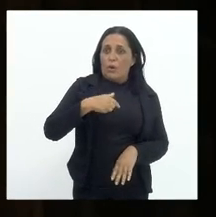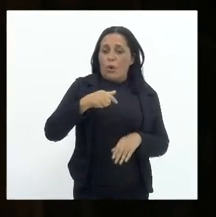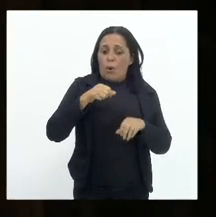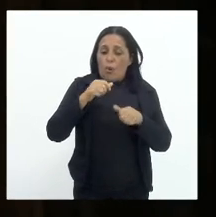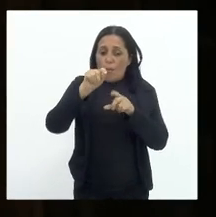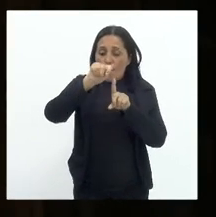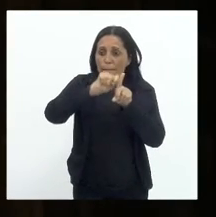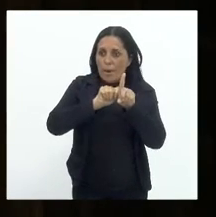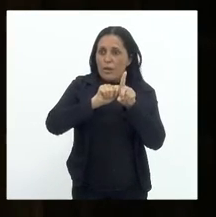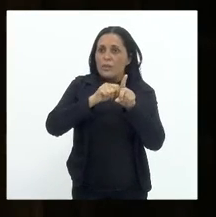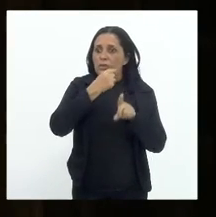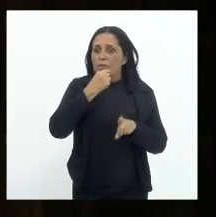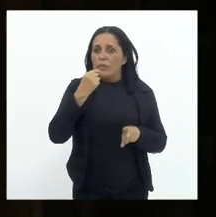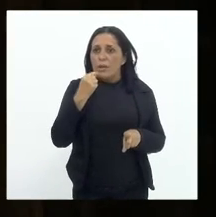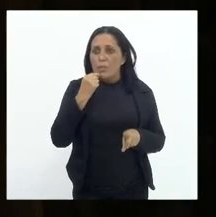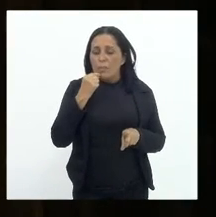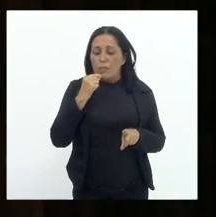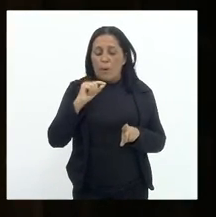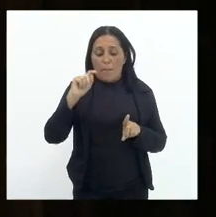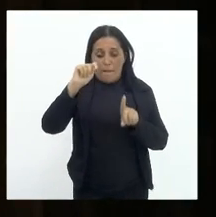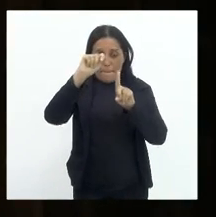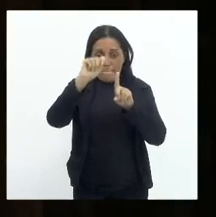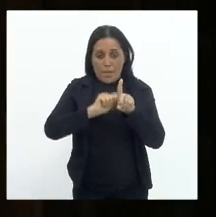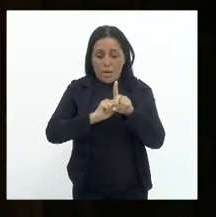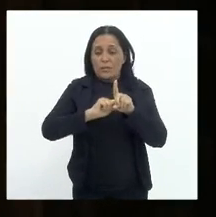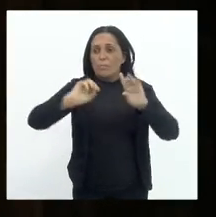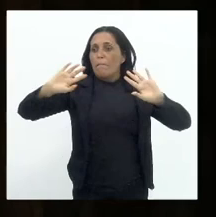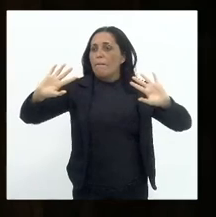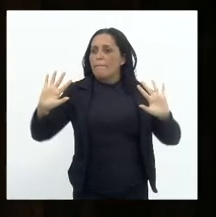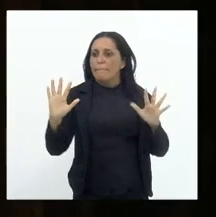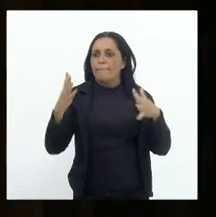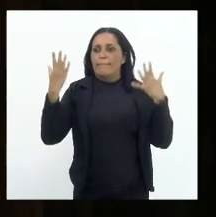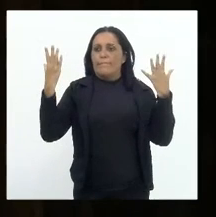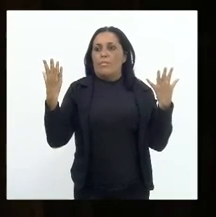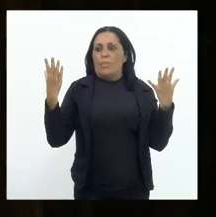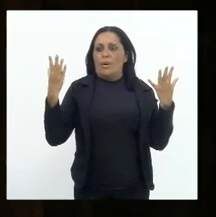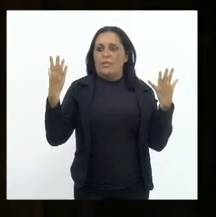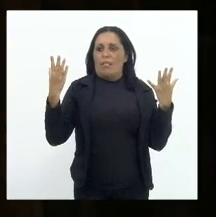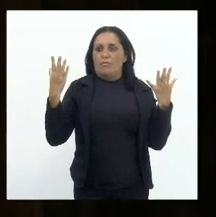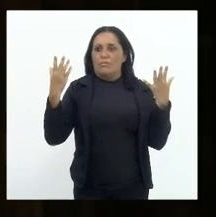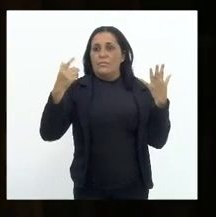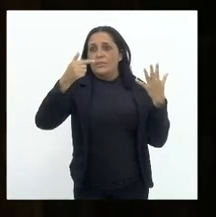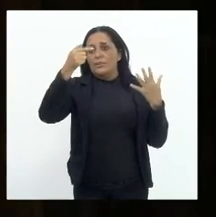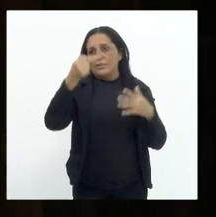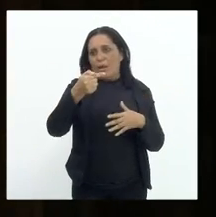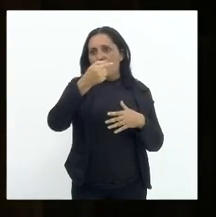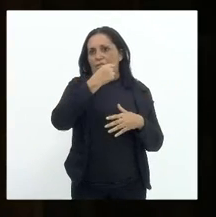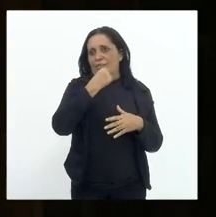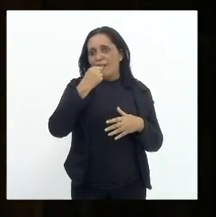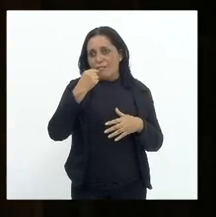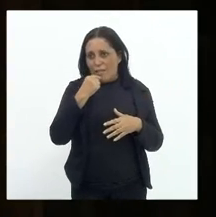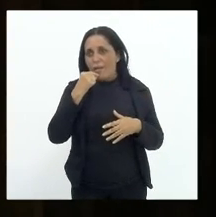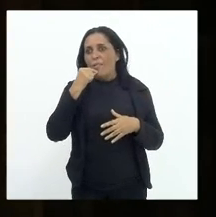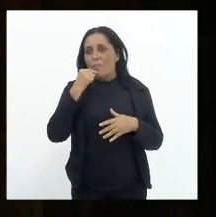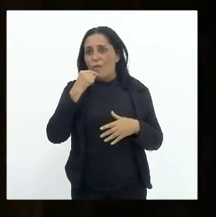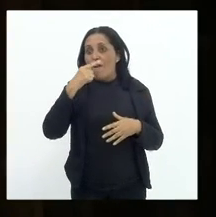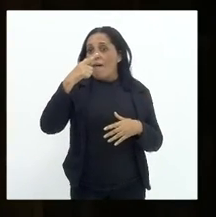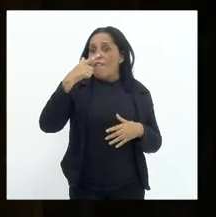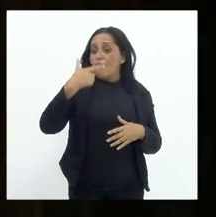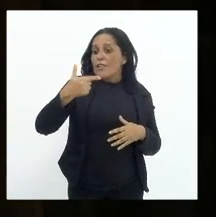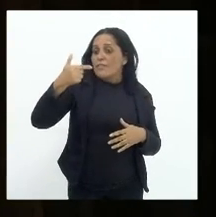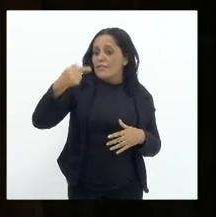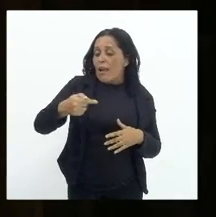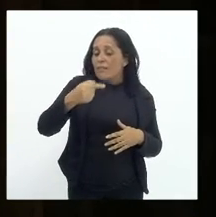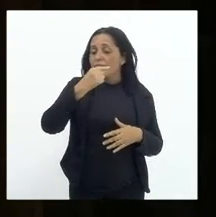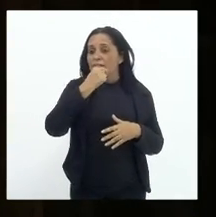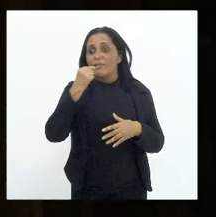setembro era mês de comemorações, pelo 7 de setembro, pelo 27